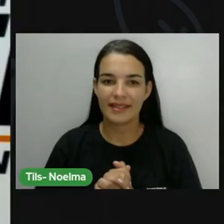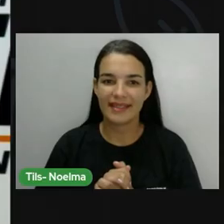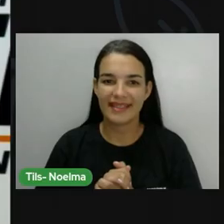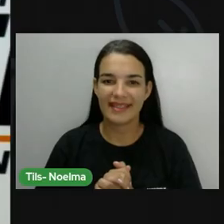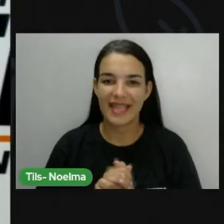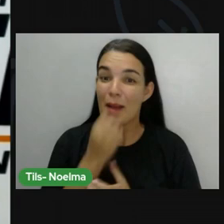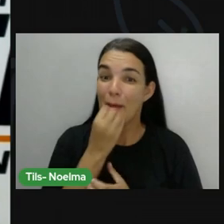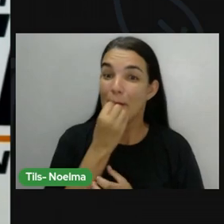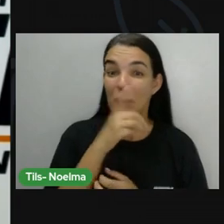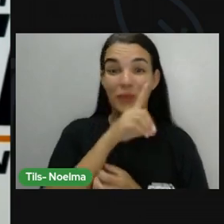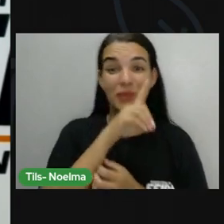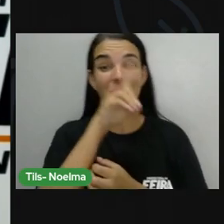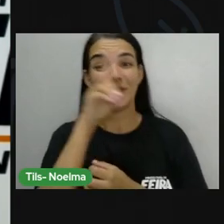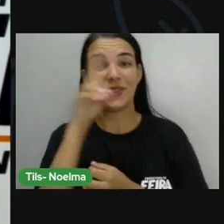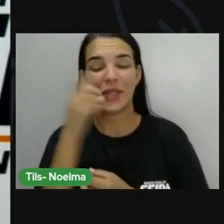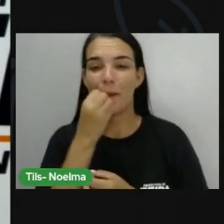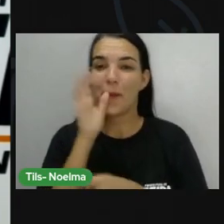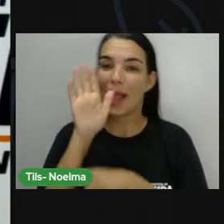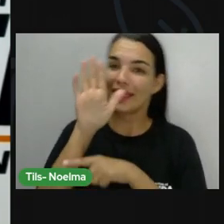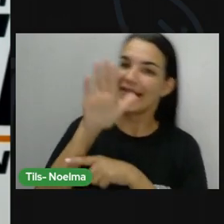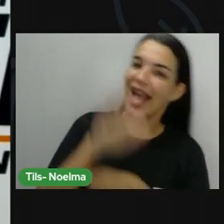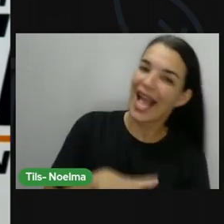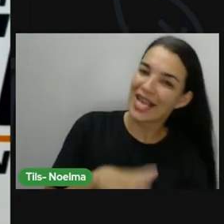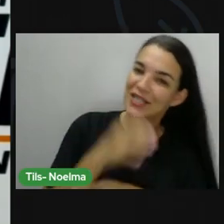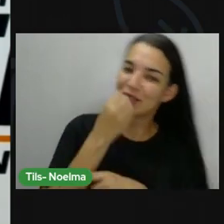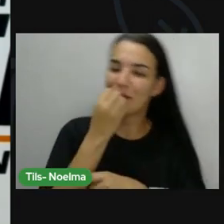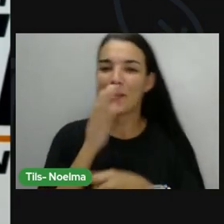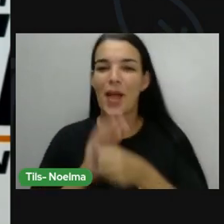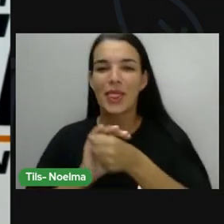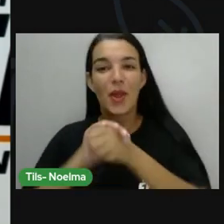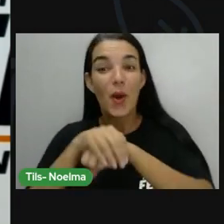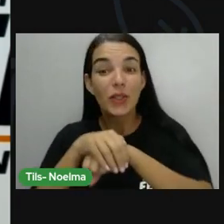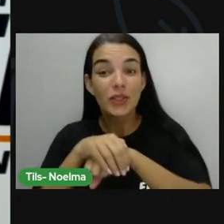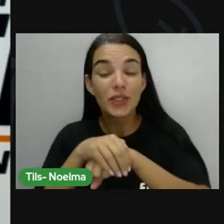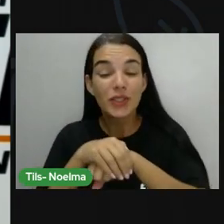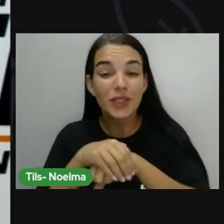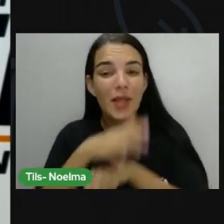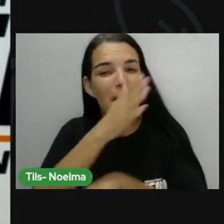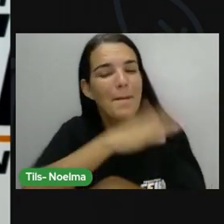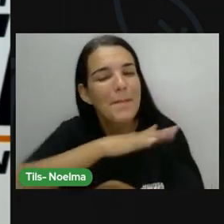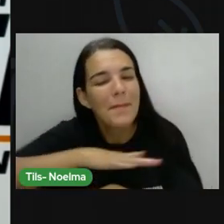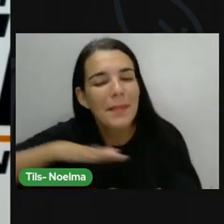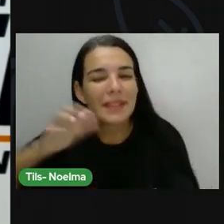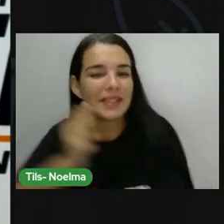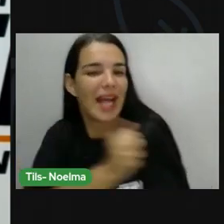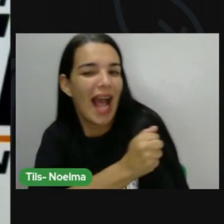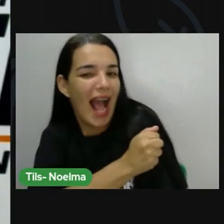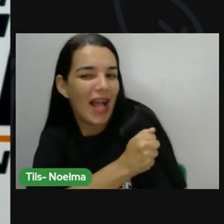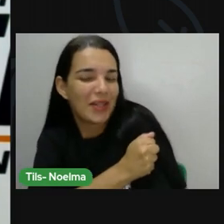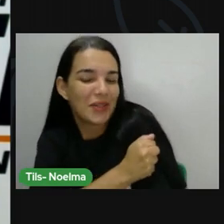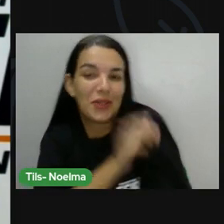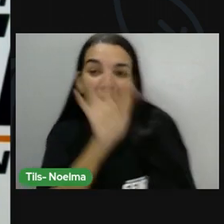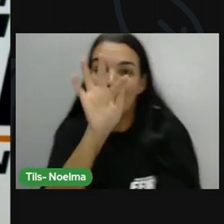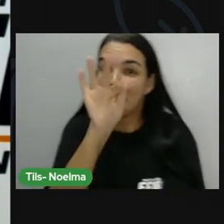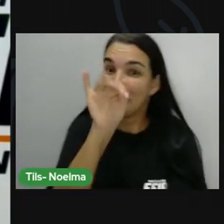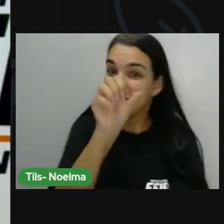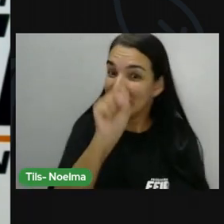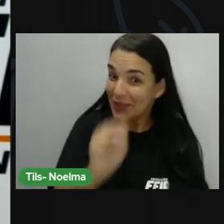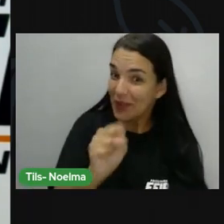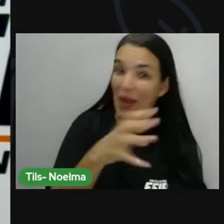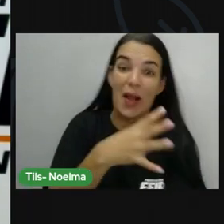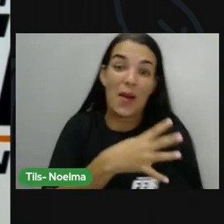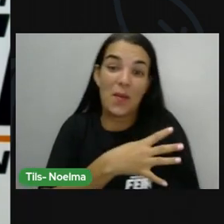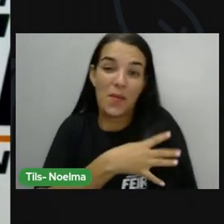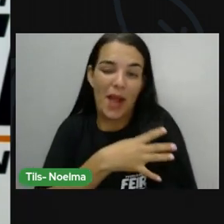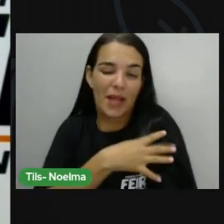Bom dia, boa tarde, boa noite, meus queridos alunos de Feira de Santana, nossos quartos